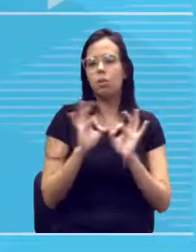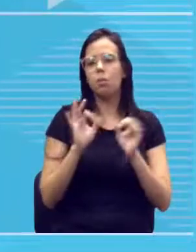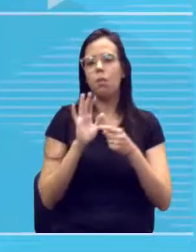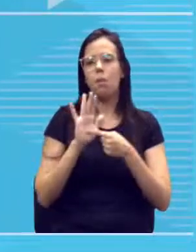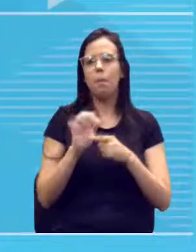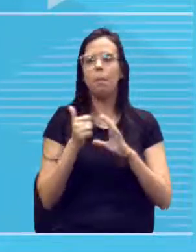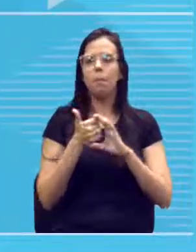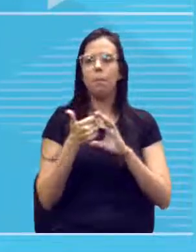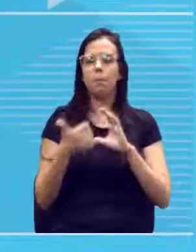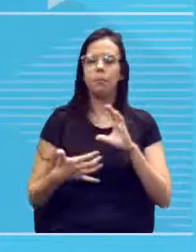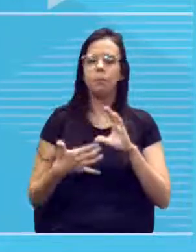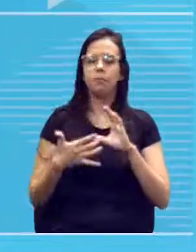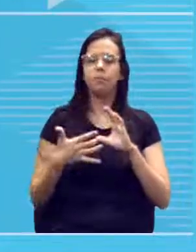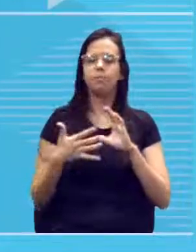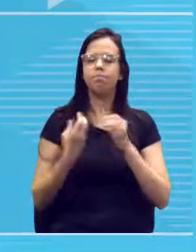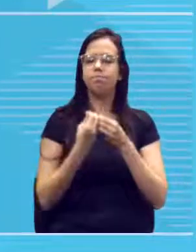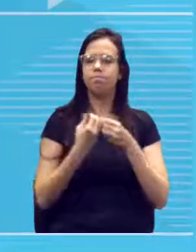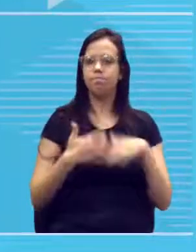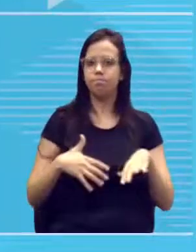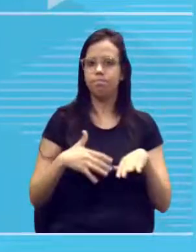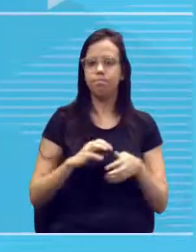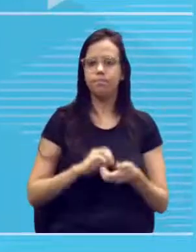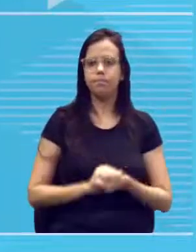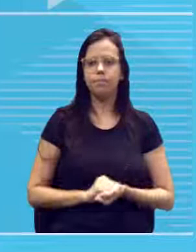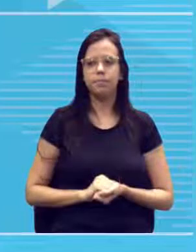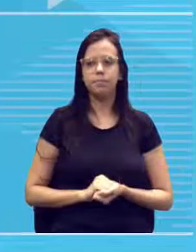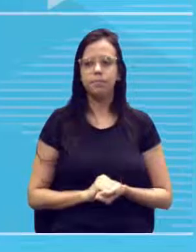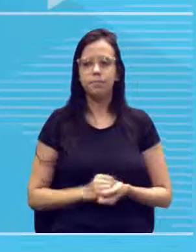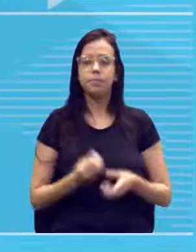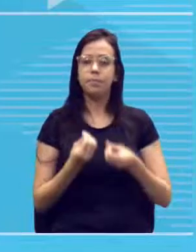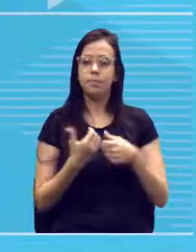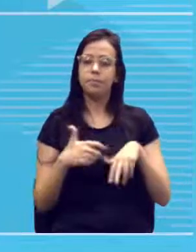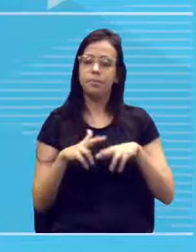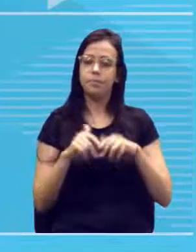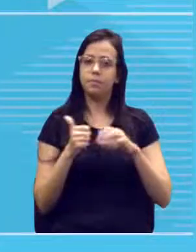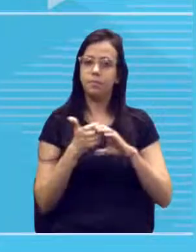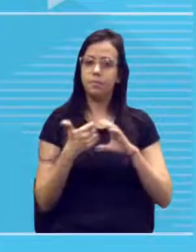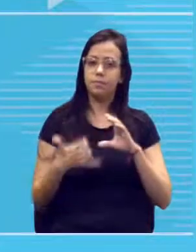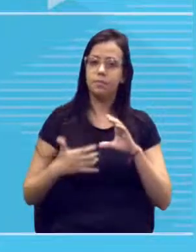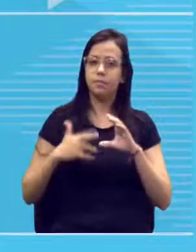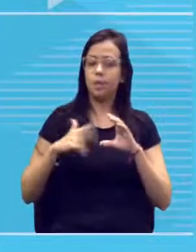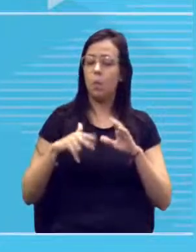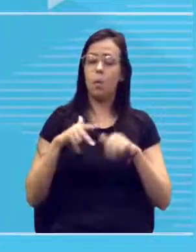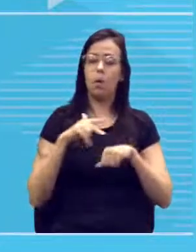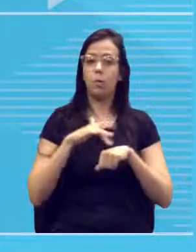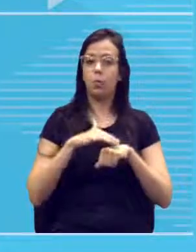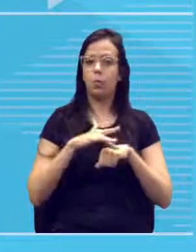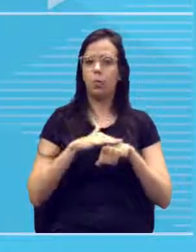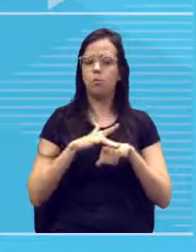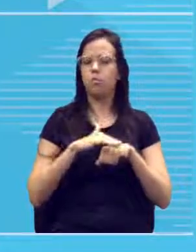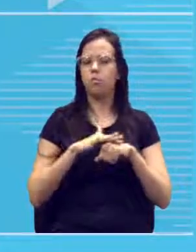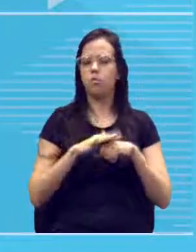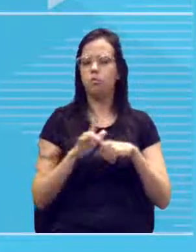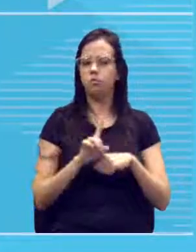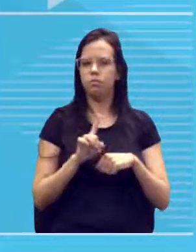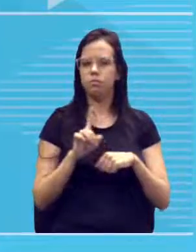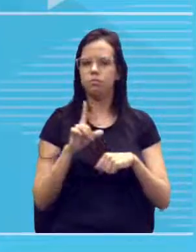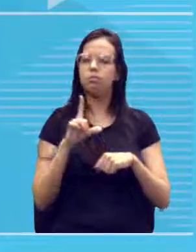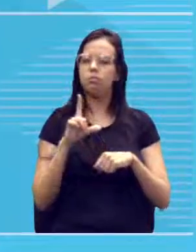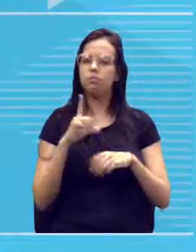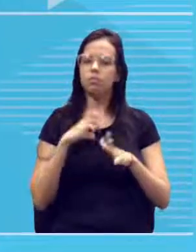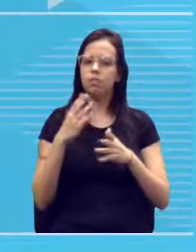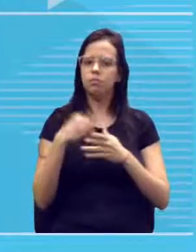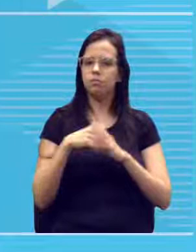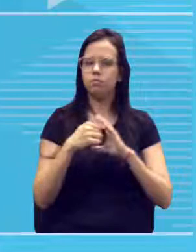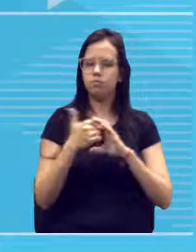características afetadas. Afetadas pela característica. Cuidado, não precisa ser uma doença, tá? São afetadas pela